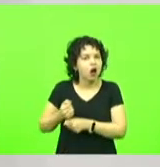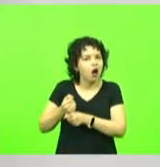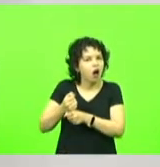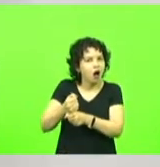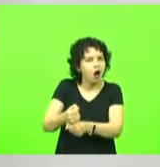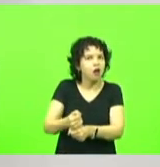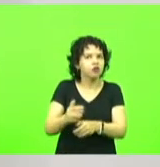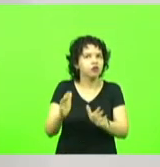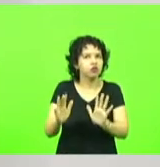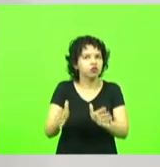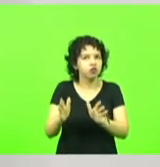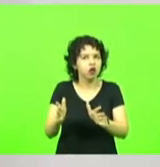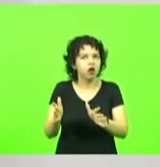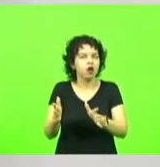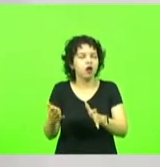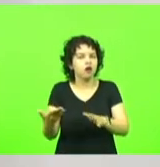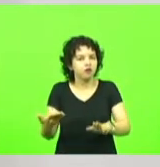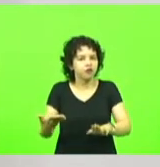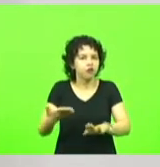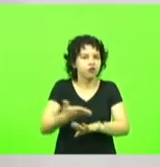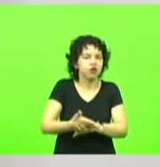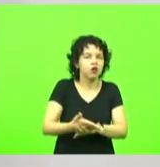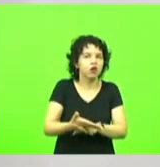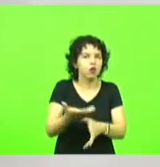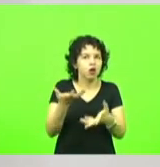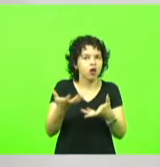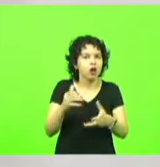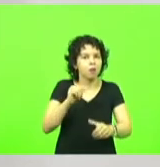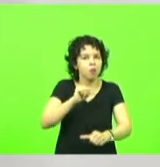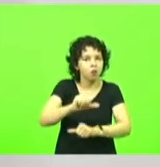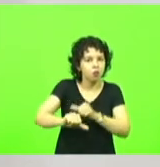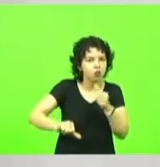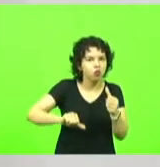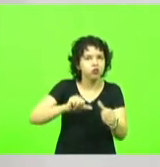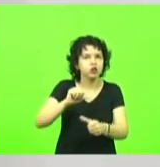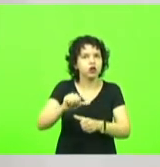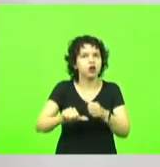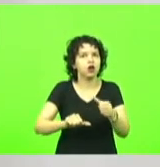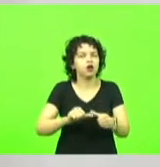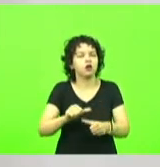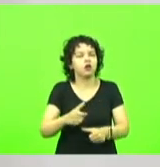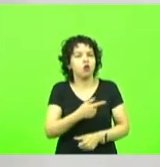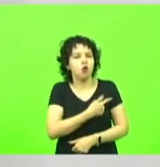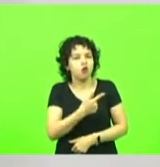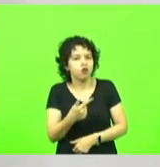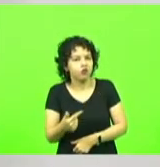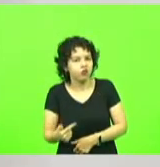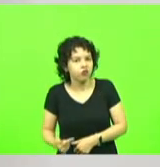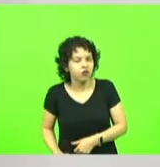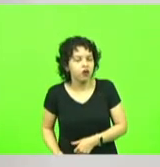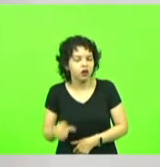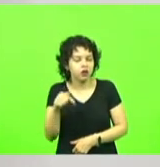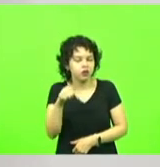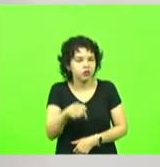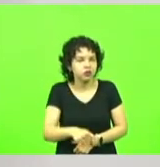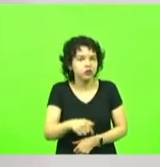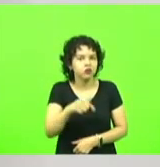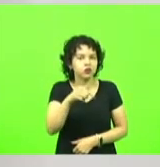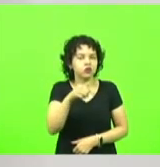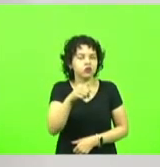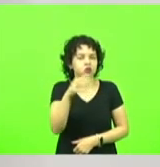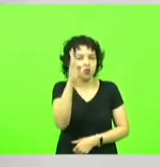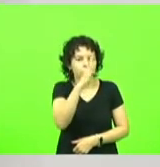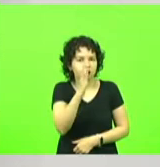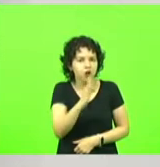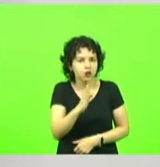veio para mudar a situação de governabilidade desse país para não ser uma